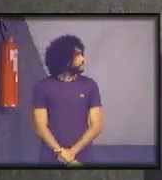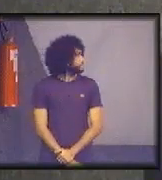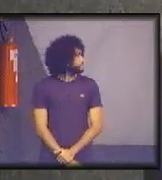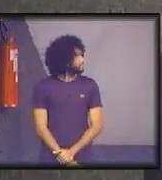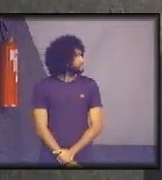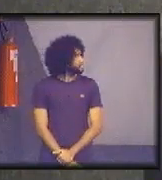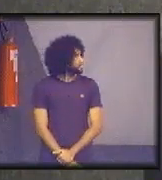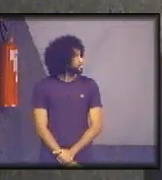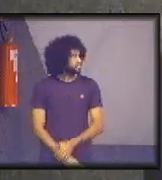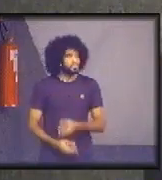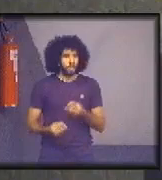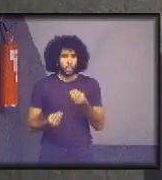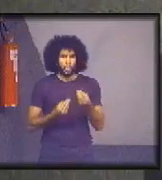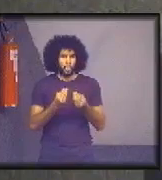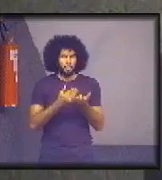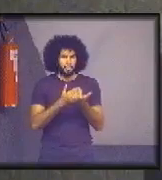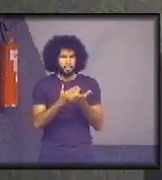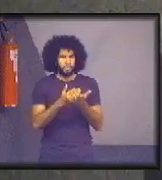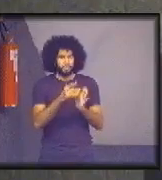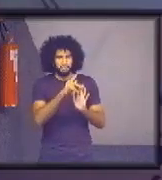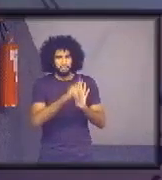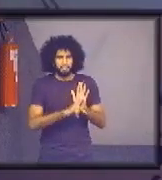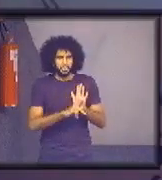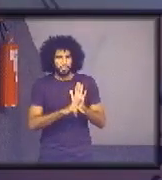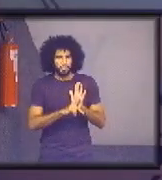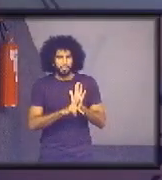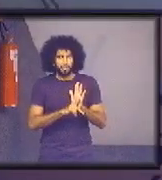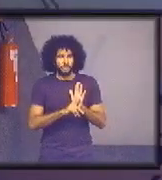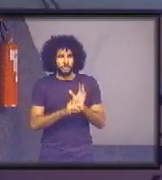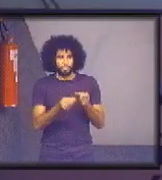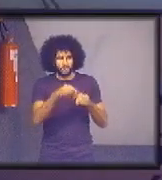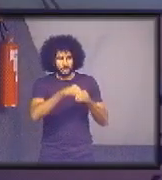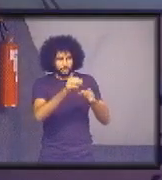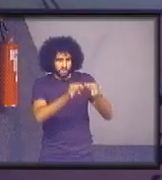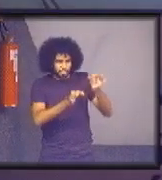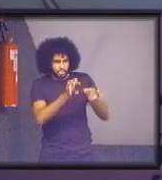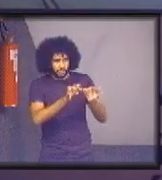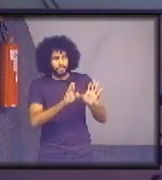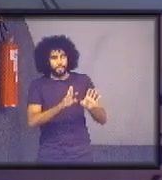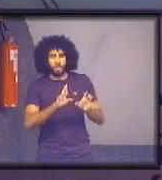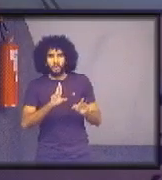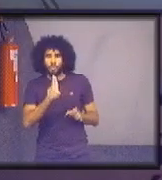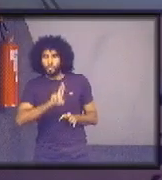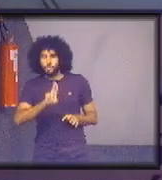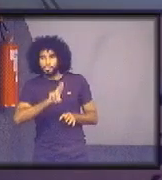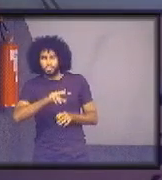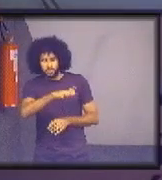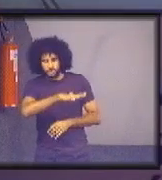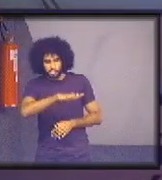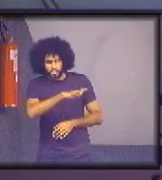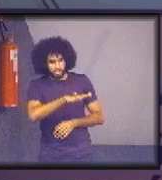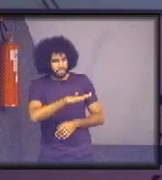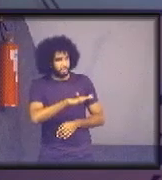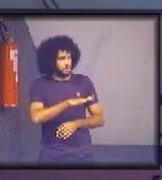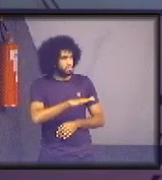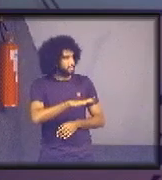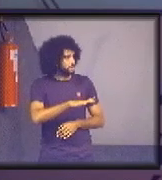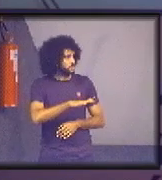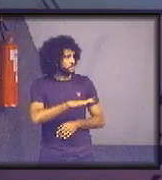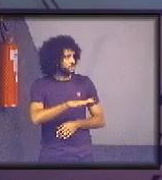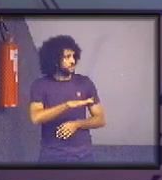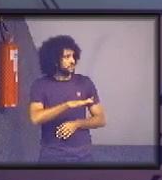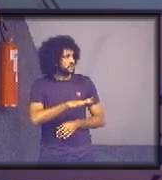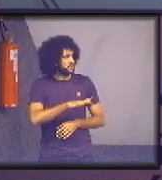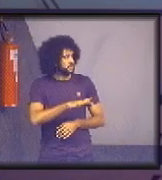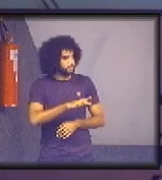Como é que começou esse projeto de arborização no tribunal? Nós visualizamos espaços que estavam apenas com as